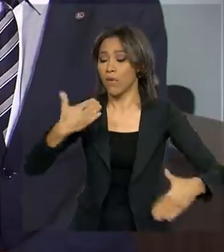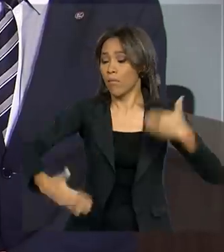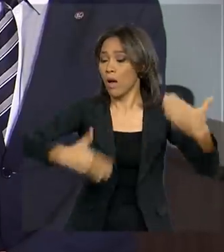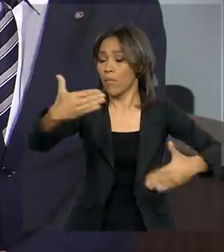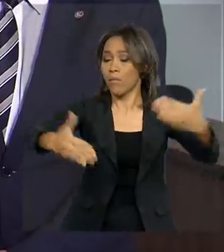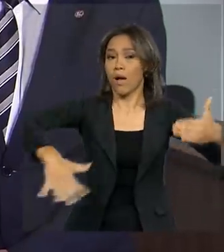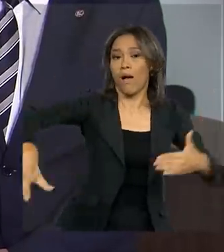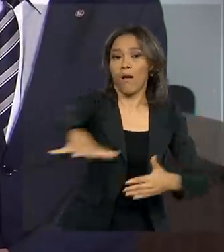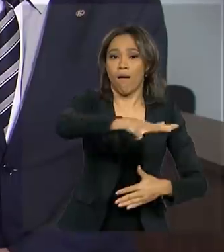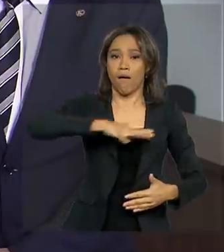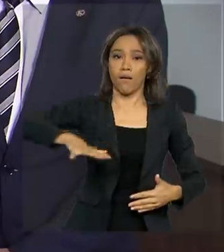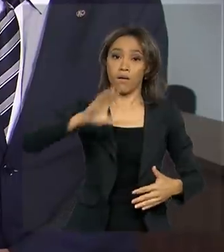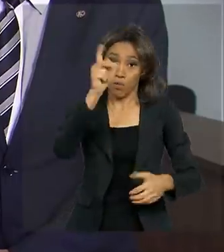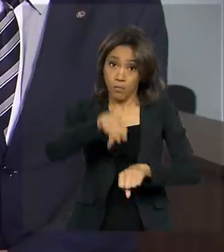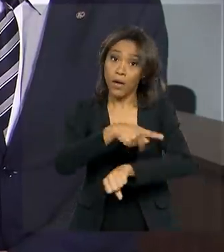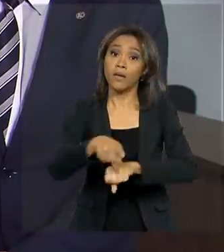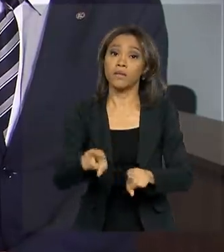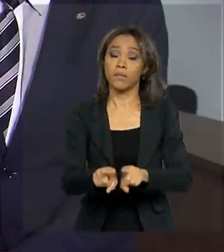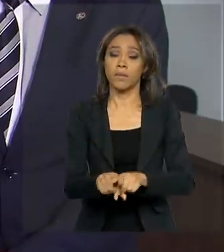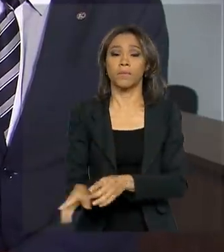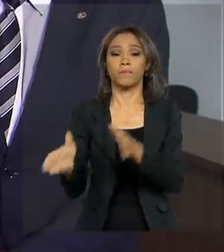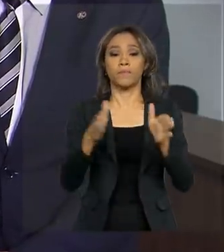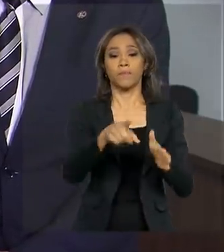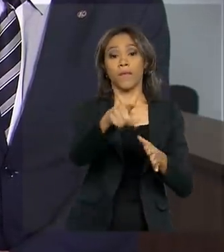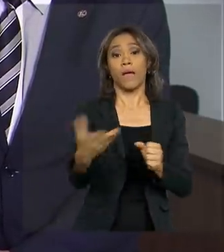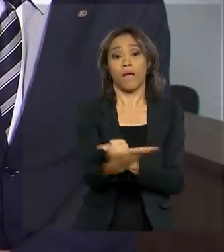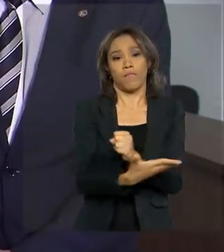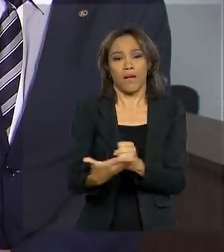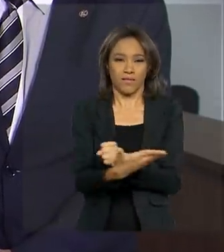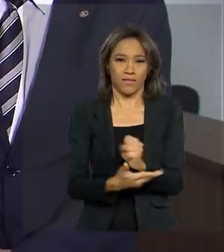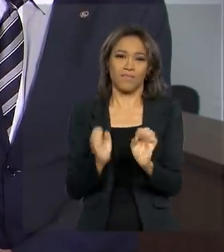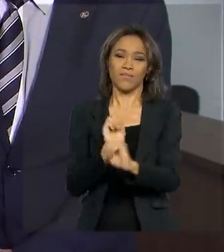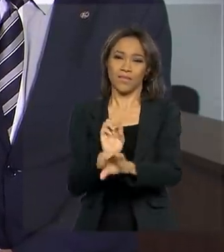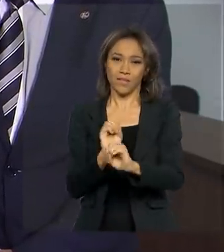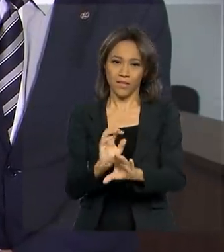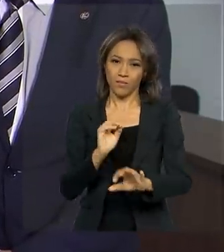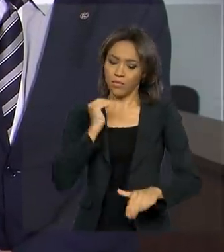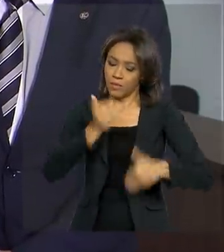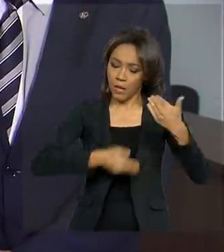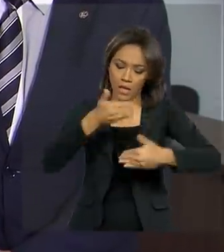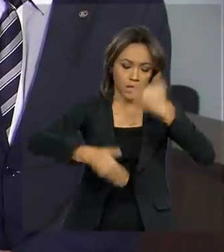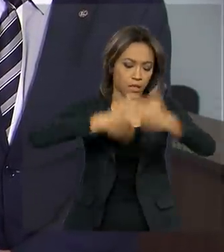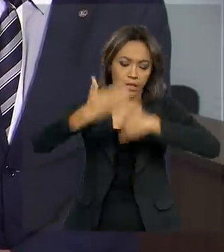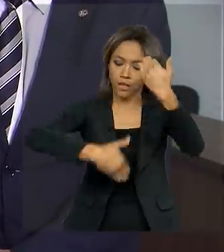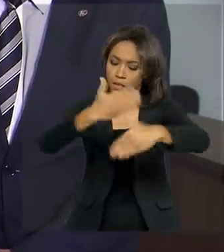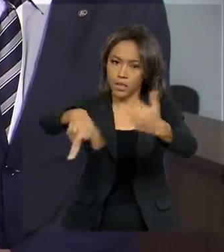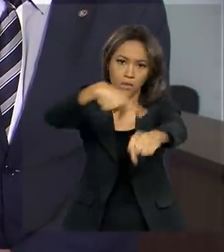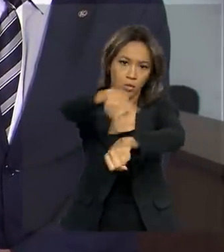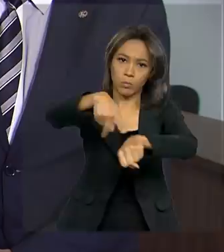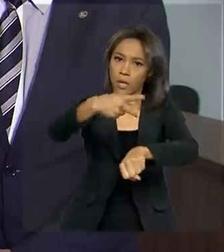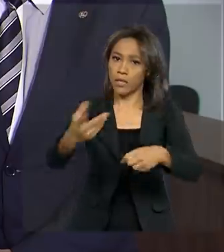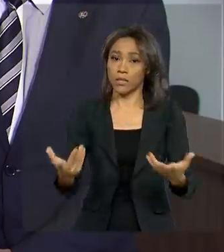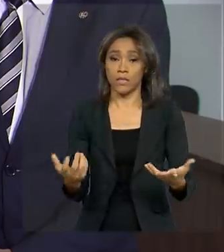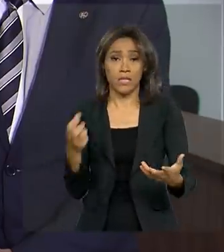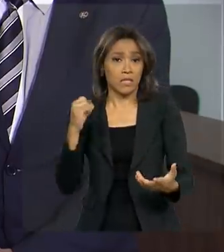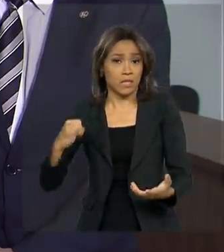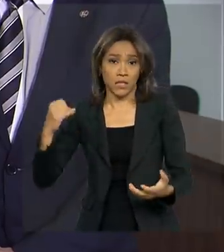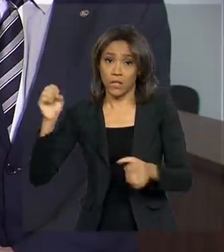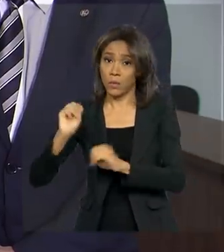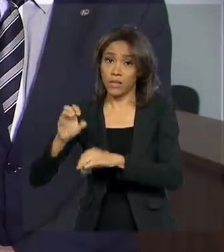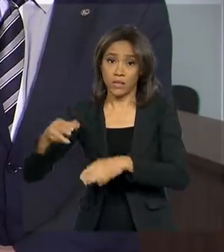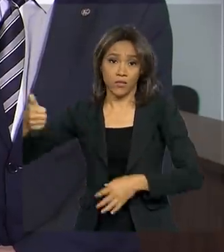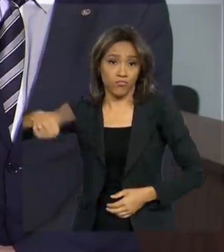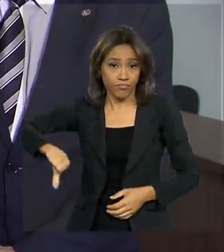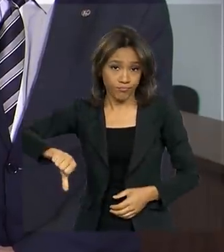A educação de qualidade é básico para o desenvolvimento de um país. No país, se a educação não funciona,